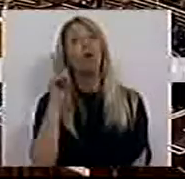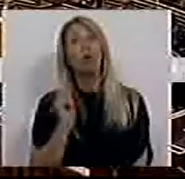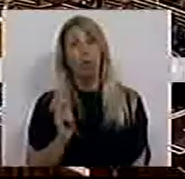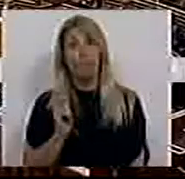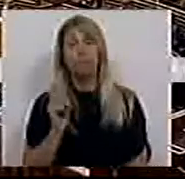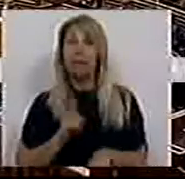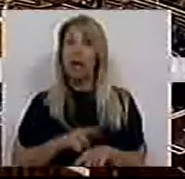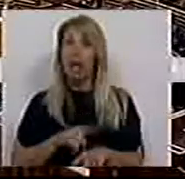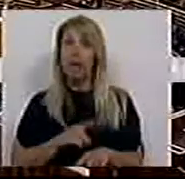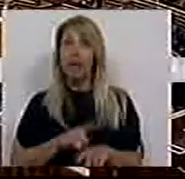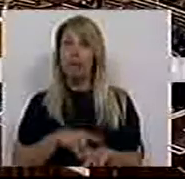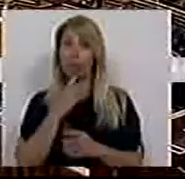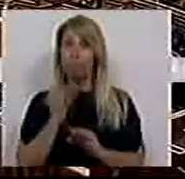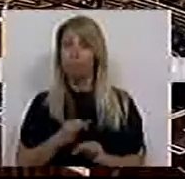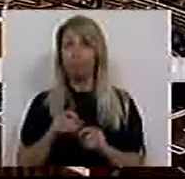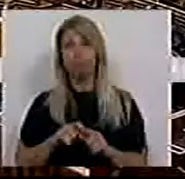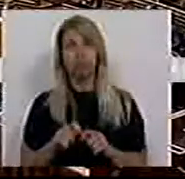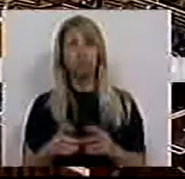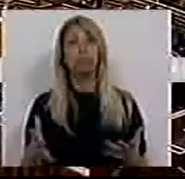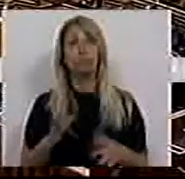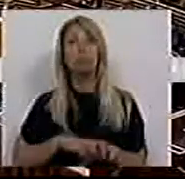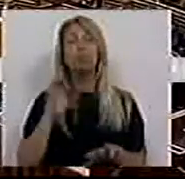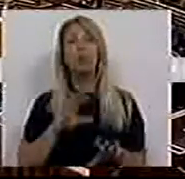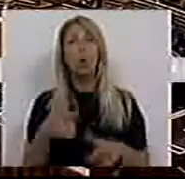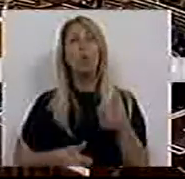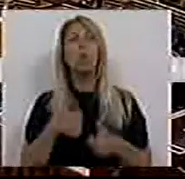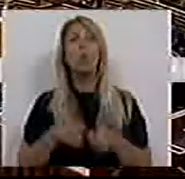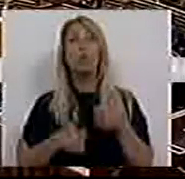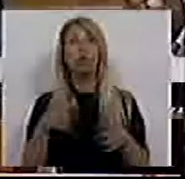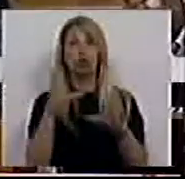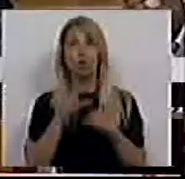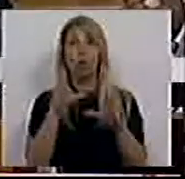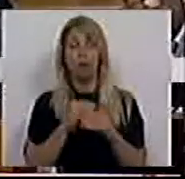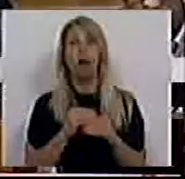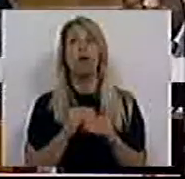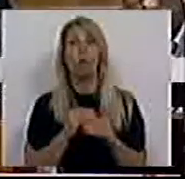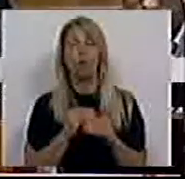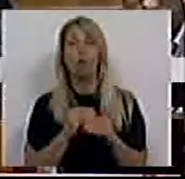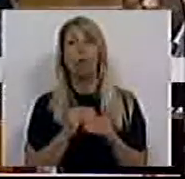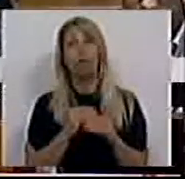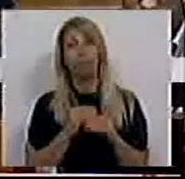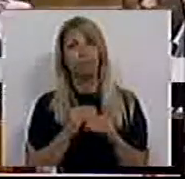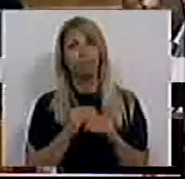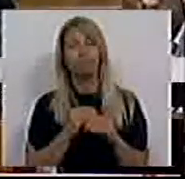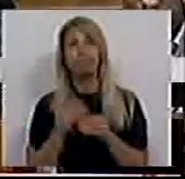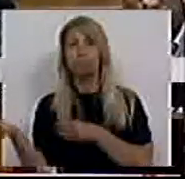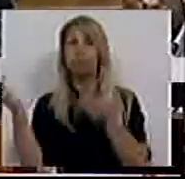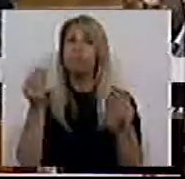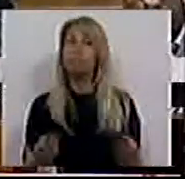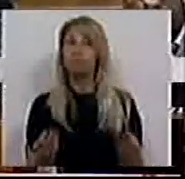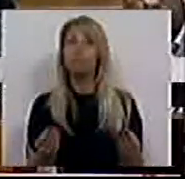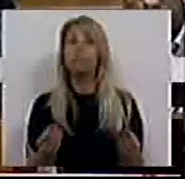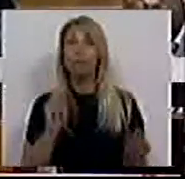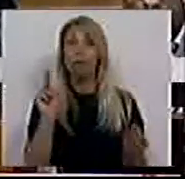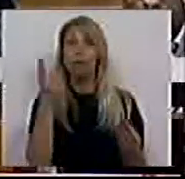em tempo útil, acerca deste concurso extraordinário, apresentou